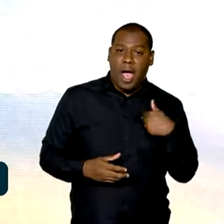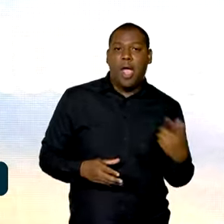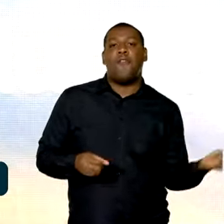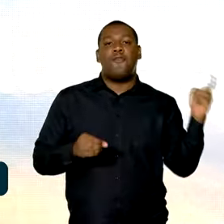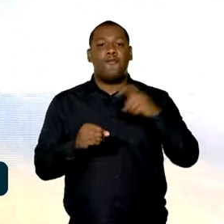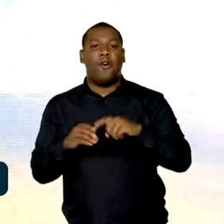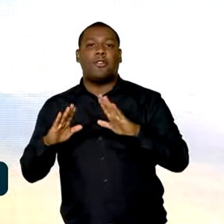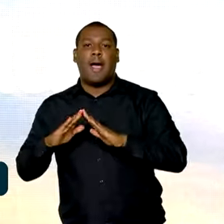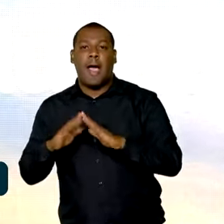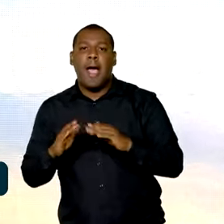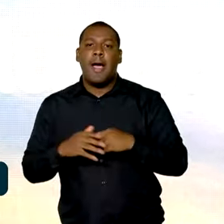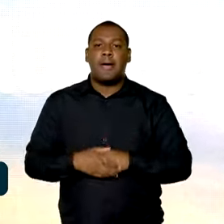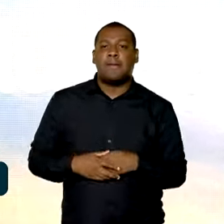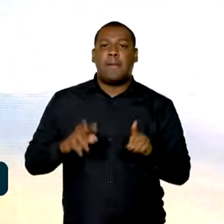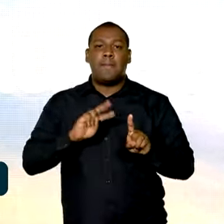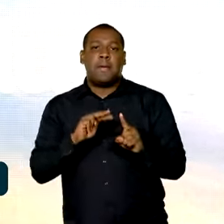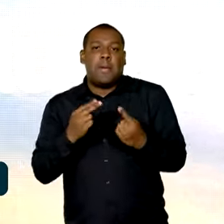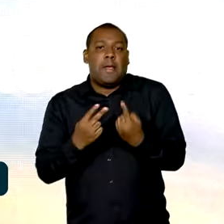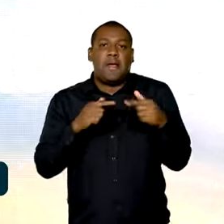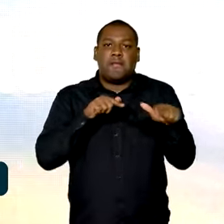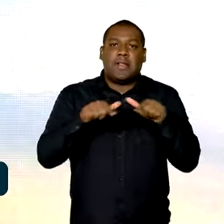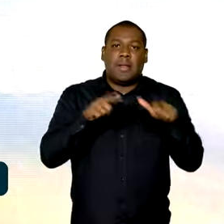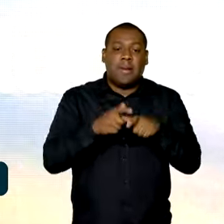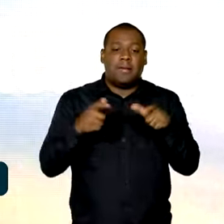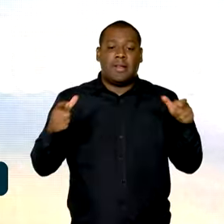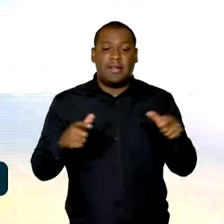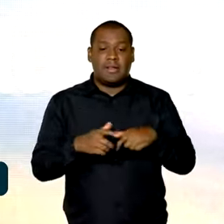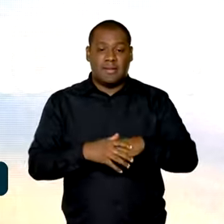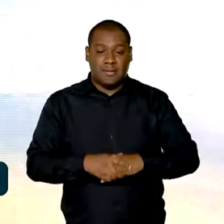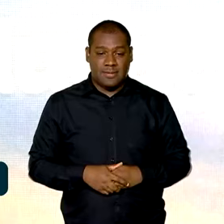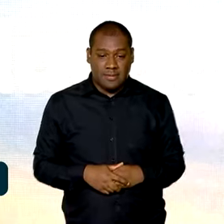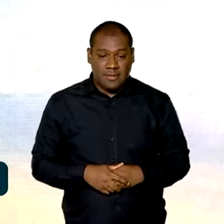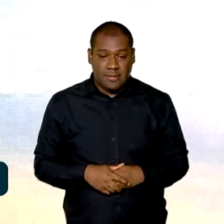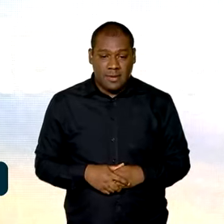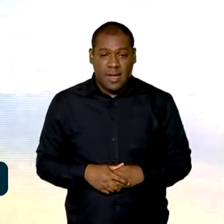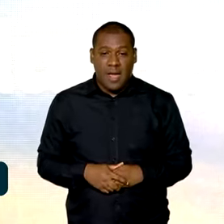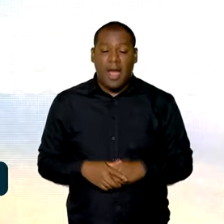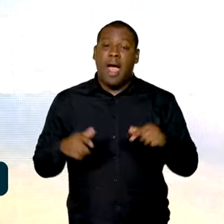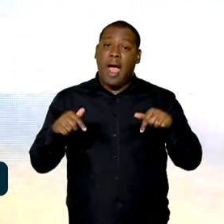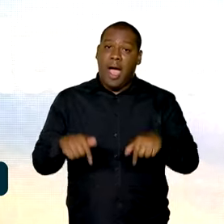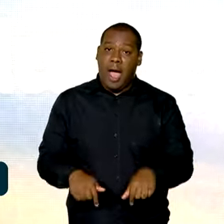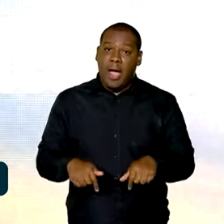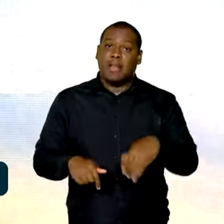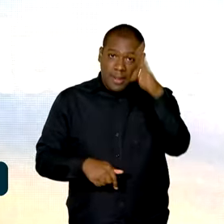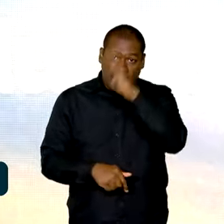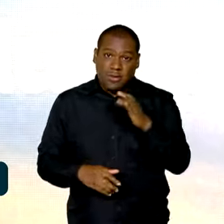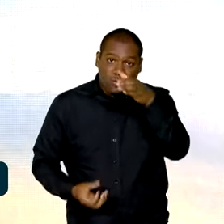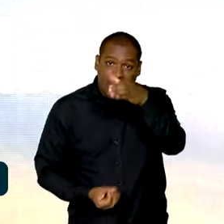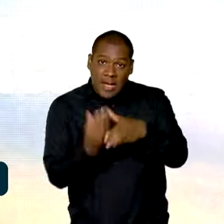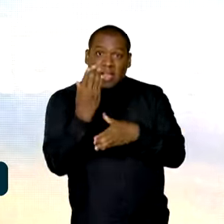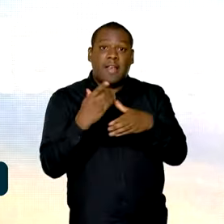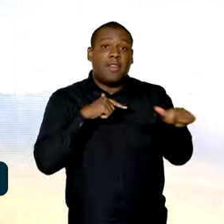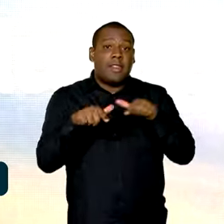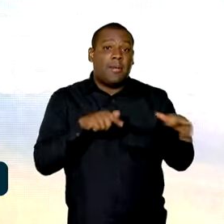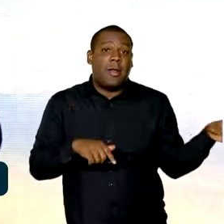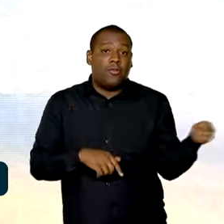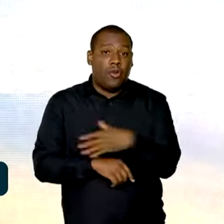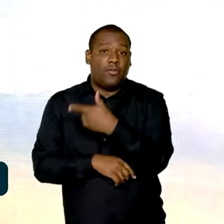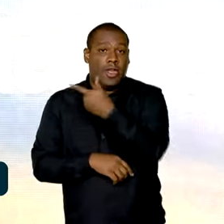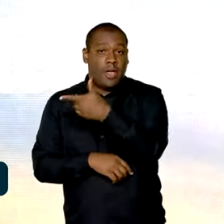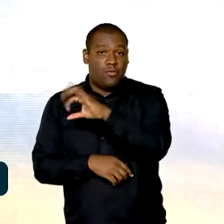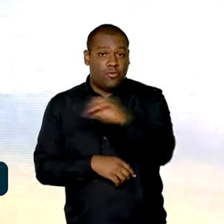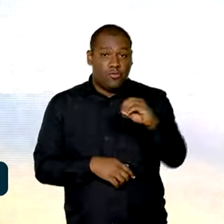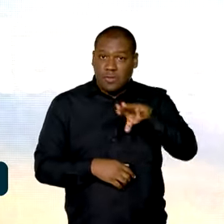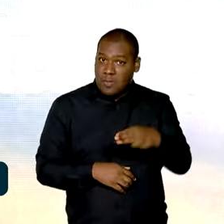quantos empregos diretos e quantos empregos diretos. Tem mais de 200 milhões de empregos já criados. Alguma coisa está errada. preciso,